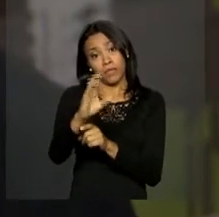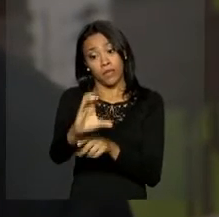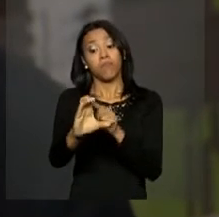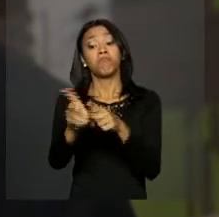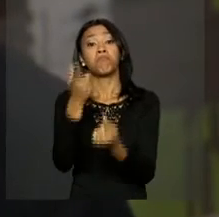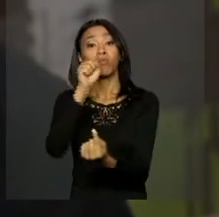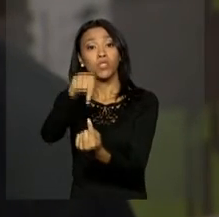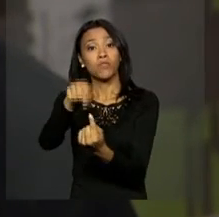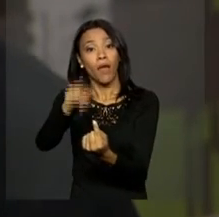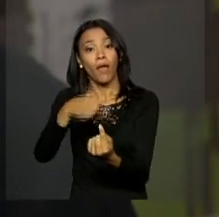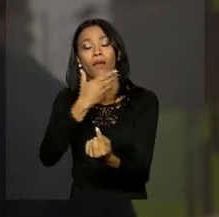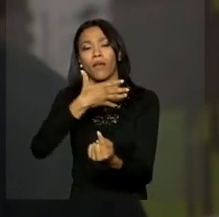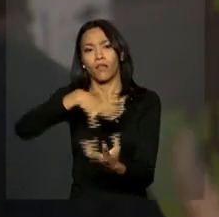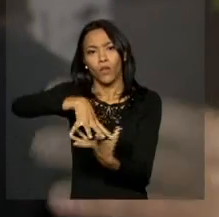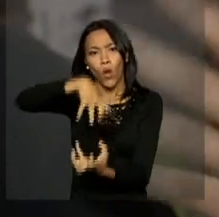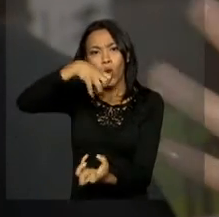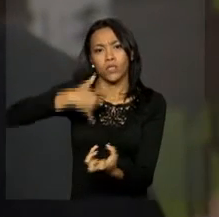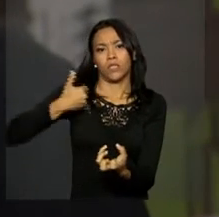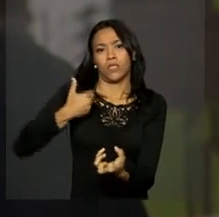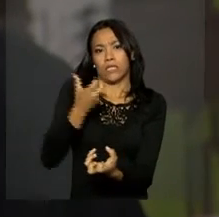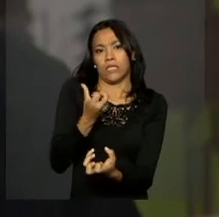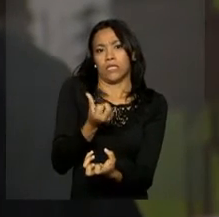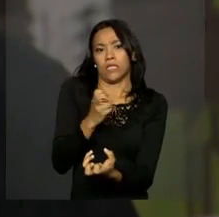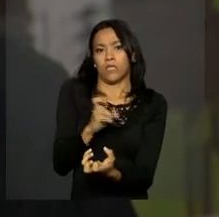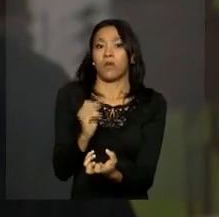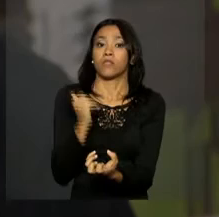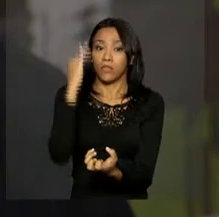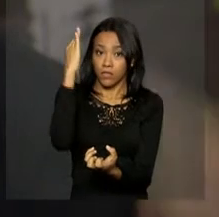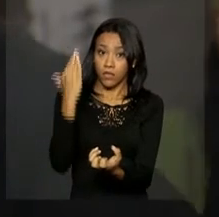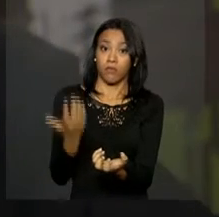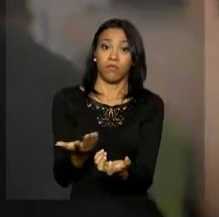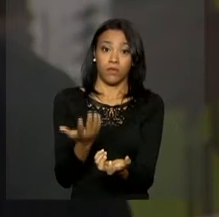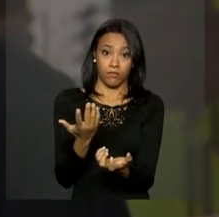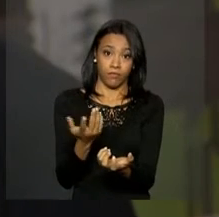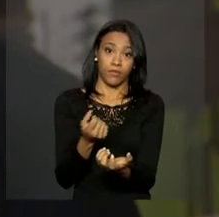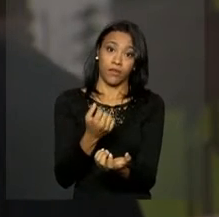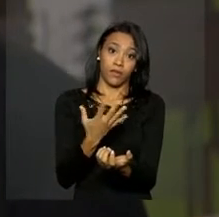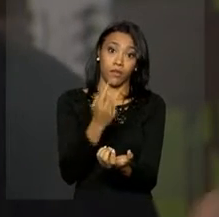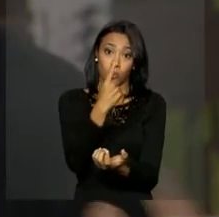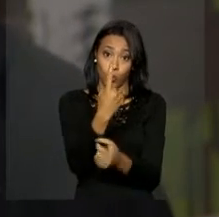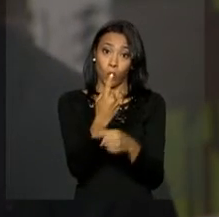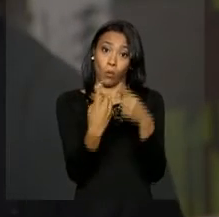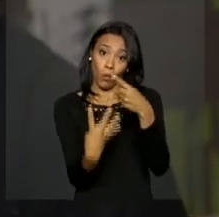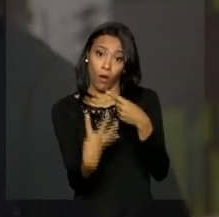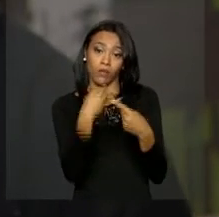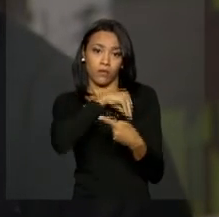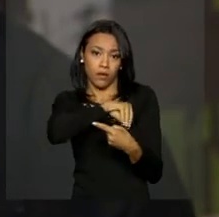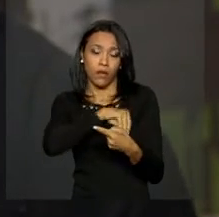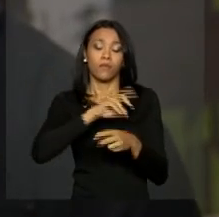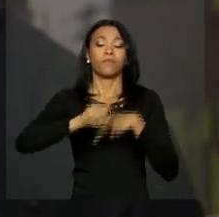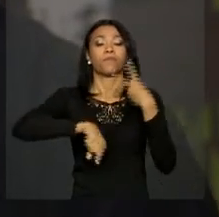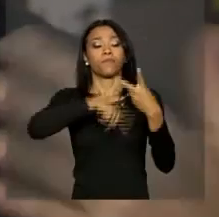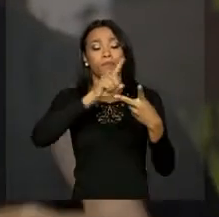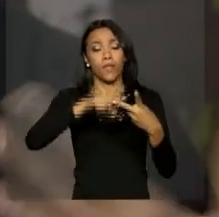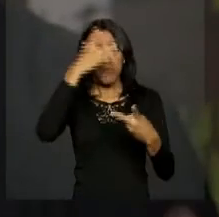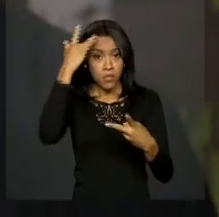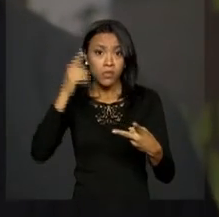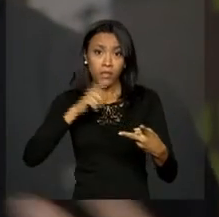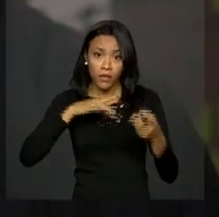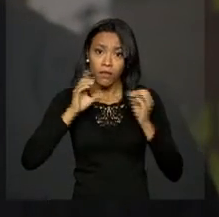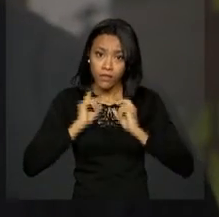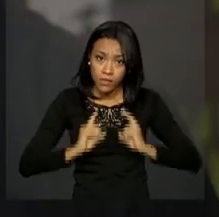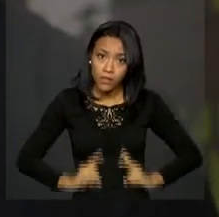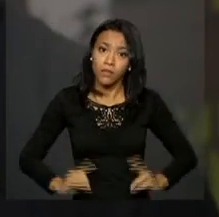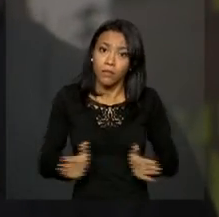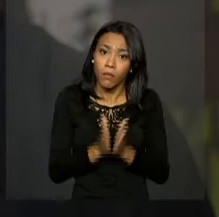acima de 65 anos, que tenham baixa renda, menos de um quarto de salário mínimo, e pessoas com deficiência também de